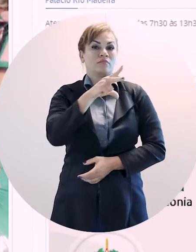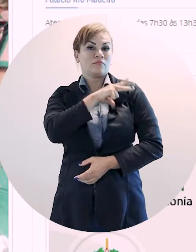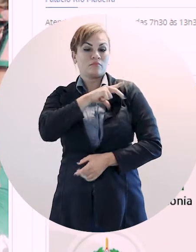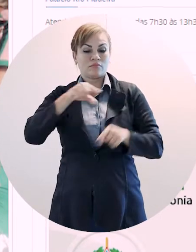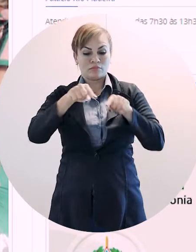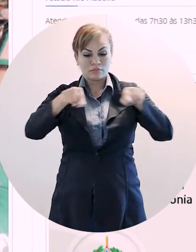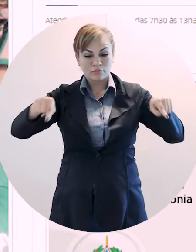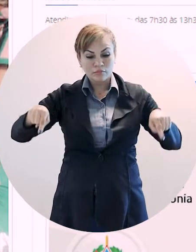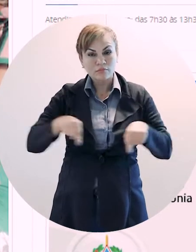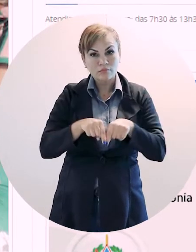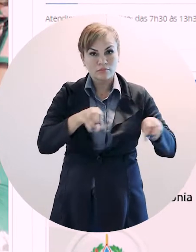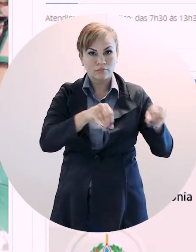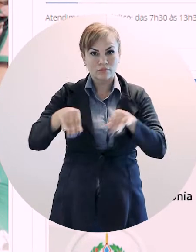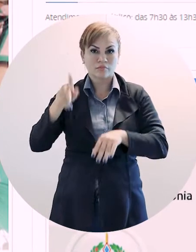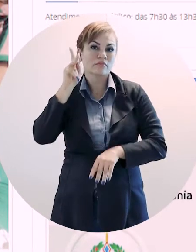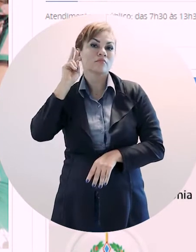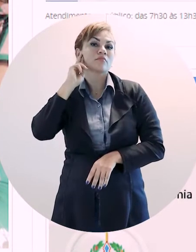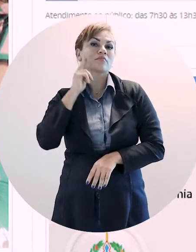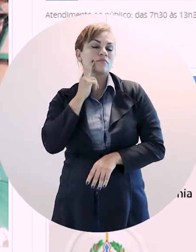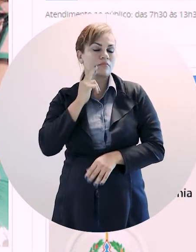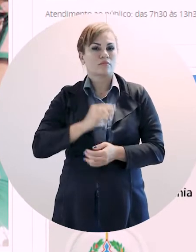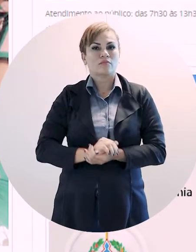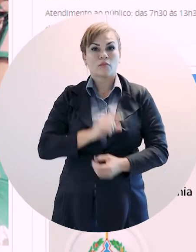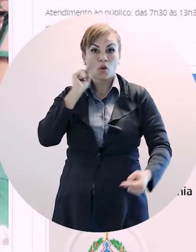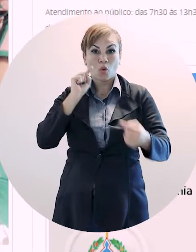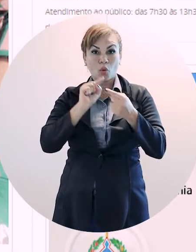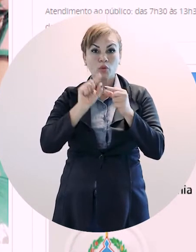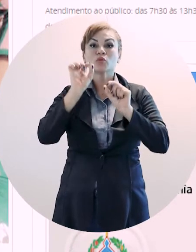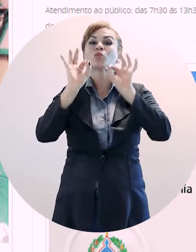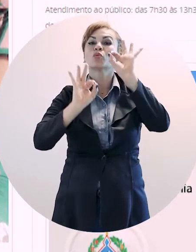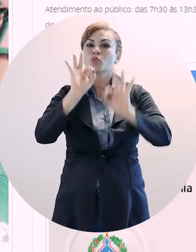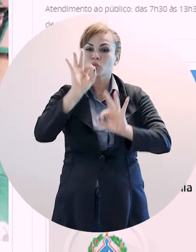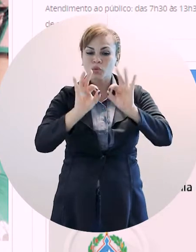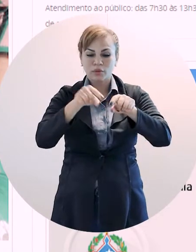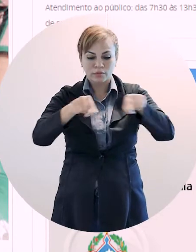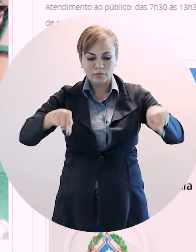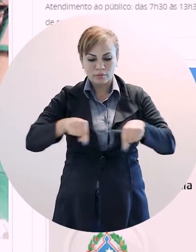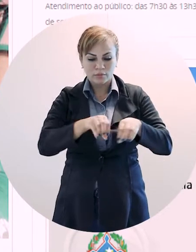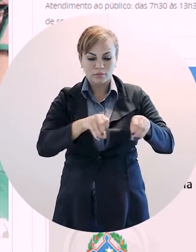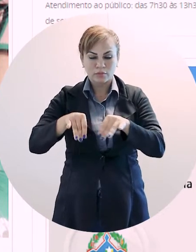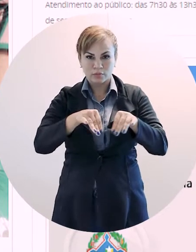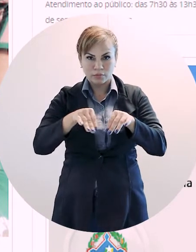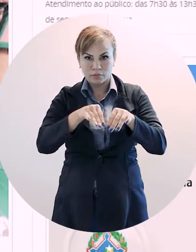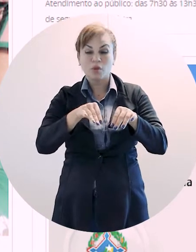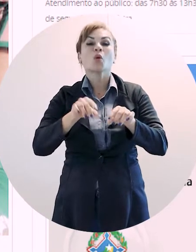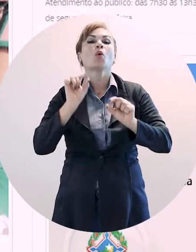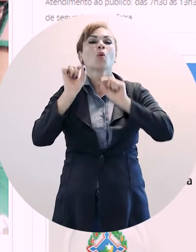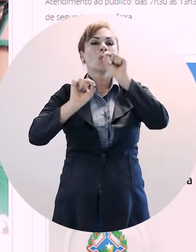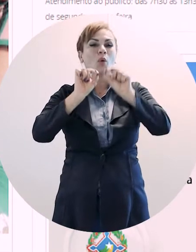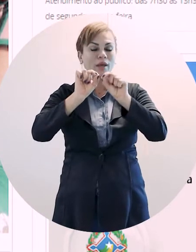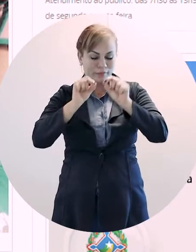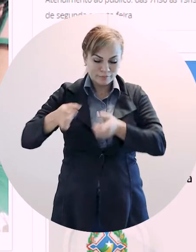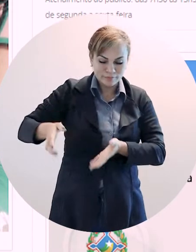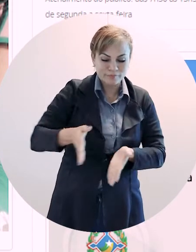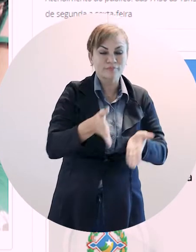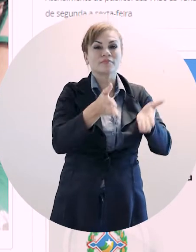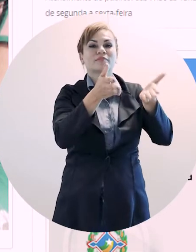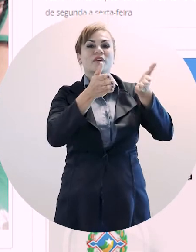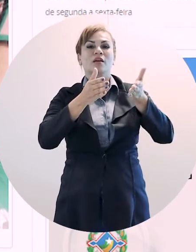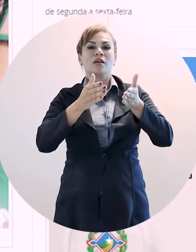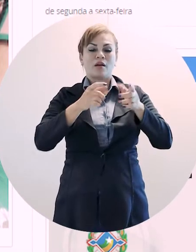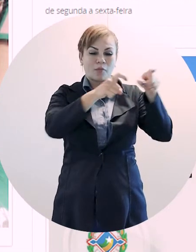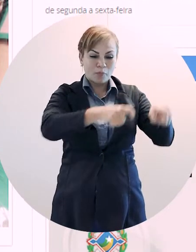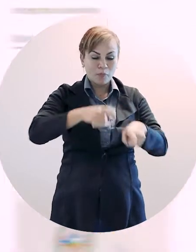imóveis rurais em Rondônia. O intuito é regularizar terras, favorecendo principalmente o aumento da produção do